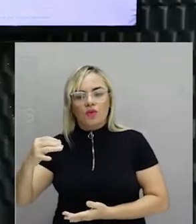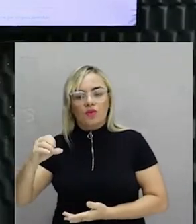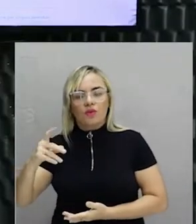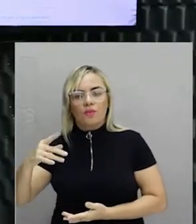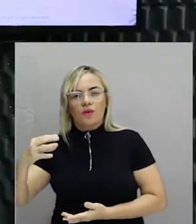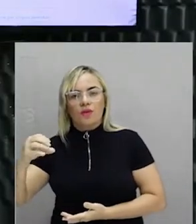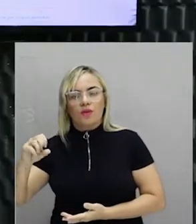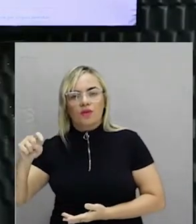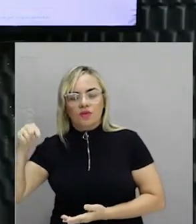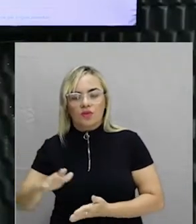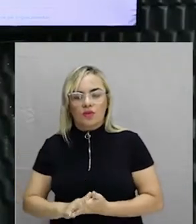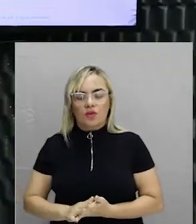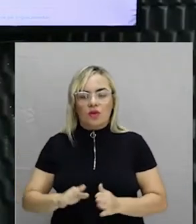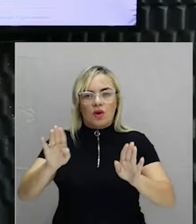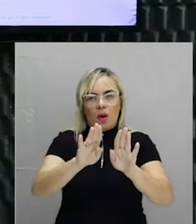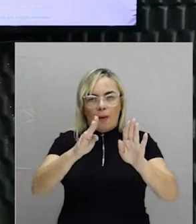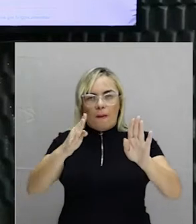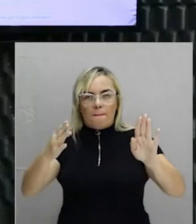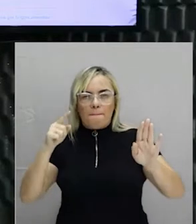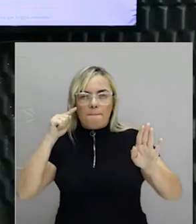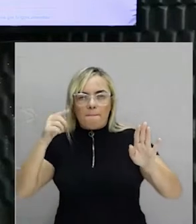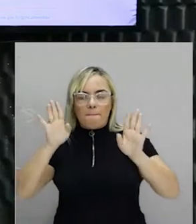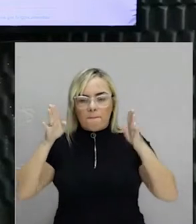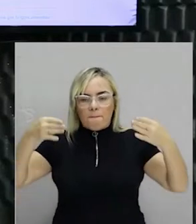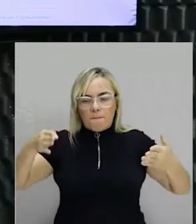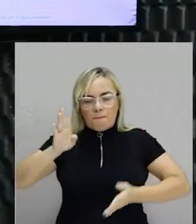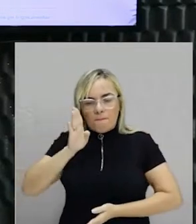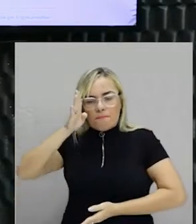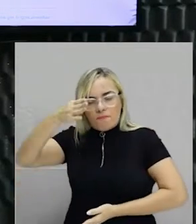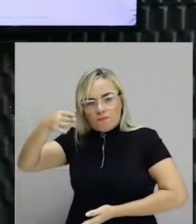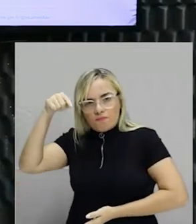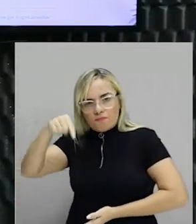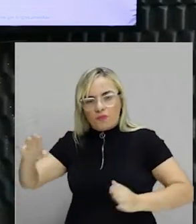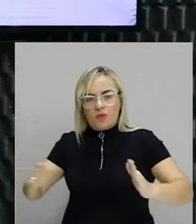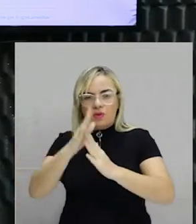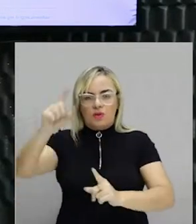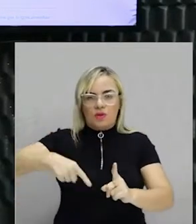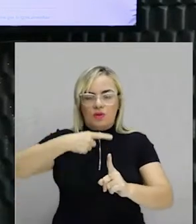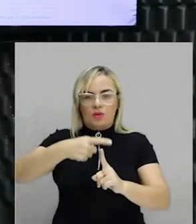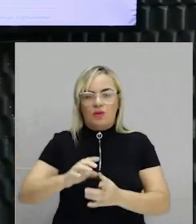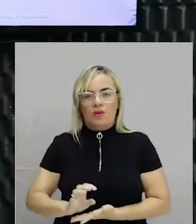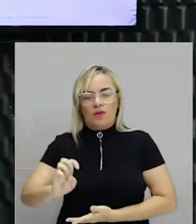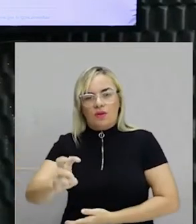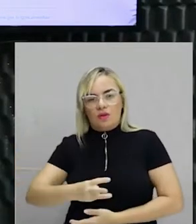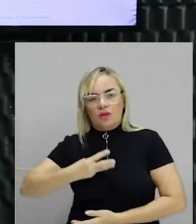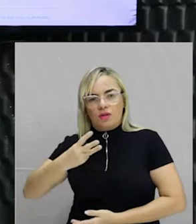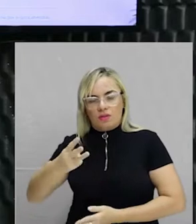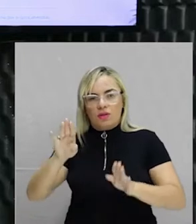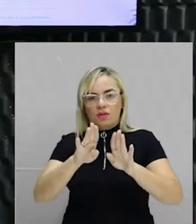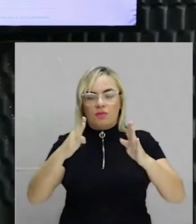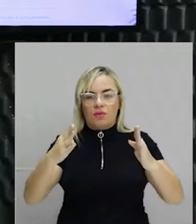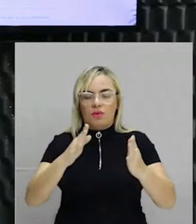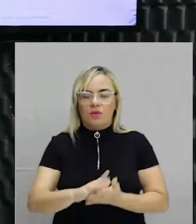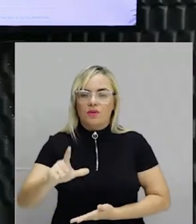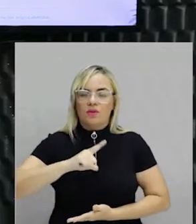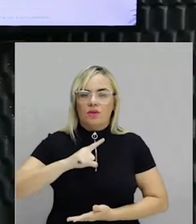barroca tem uma porta que chama a atenção para caramba, é a porta principal. Se a igreja for rica, três portas. Se ela for muito rica, cinco portas. Se ela for